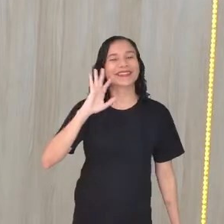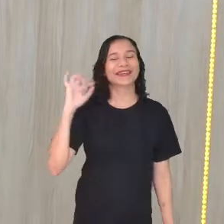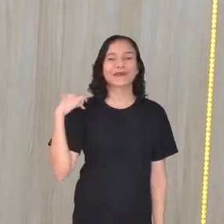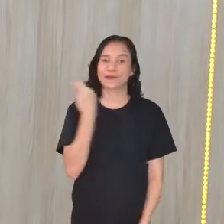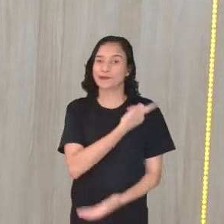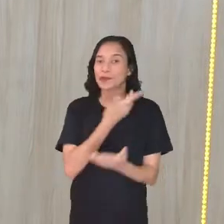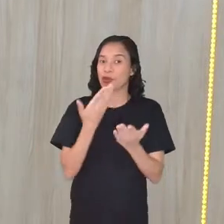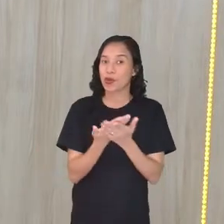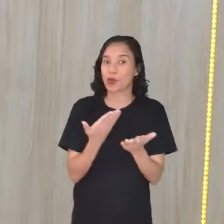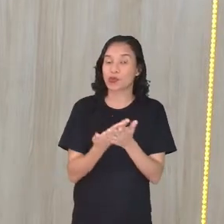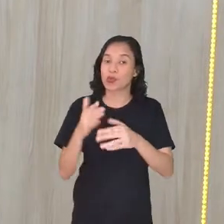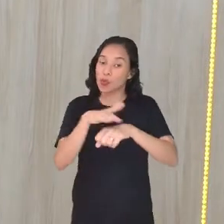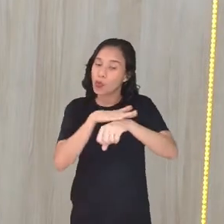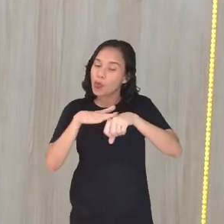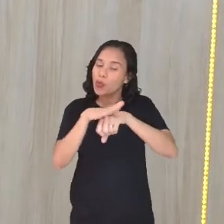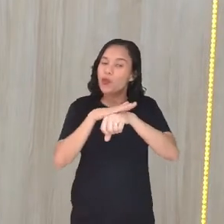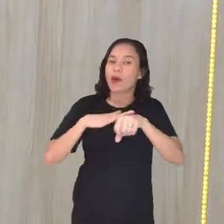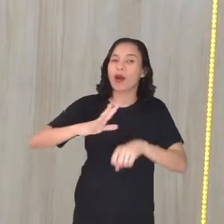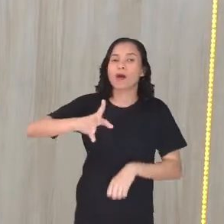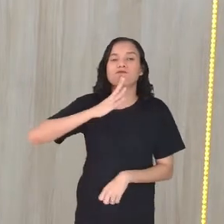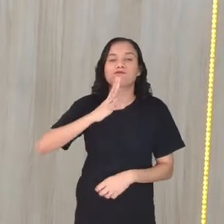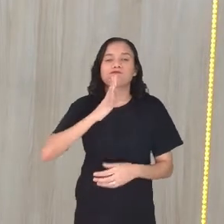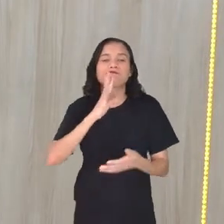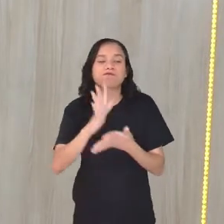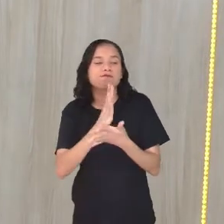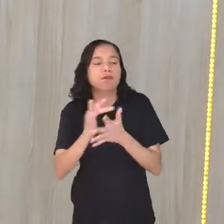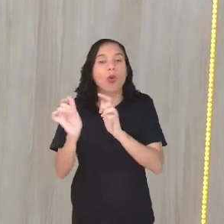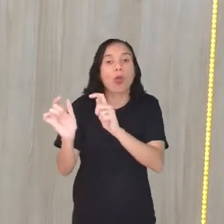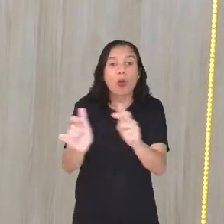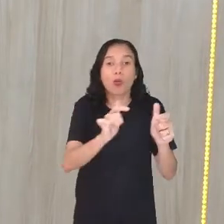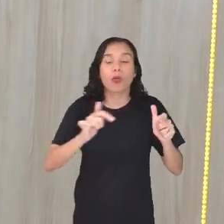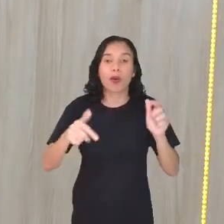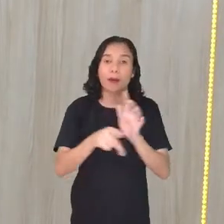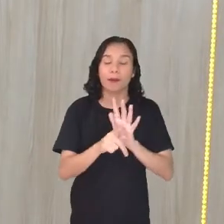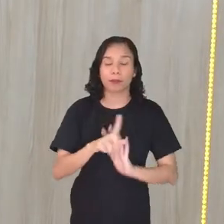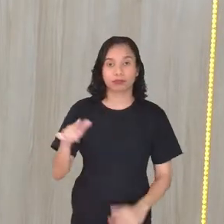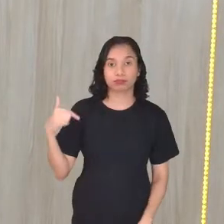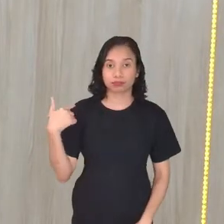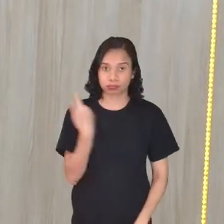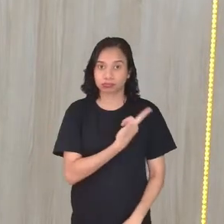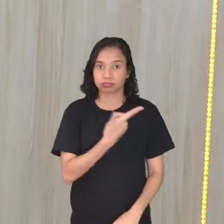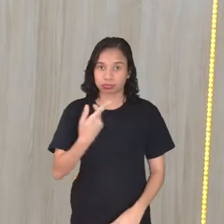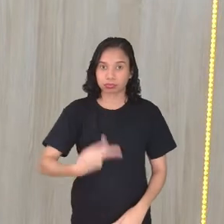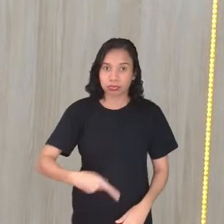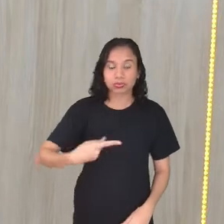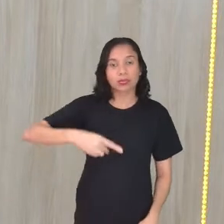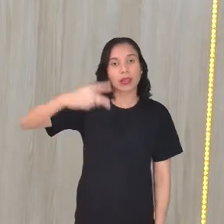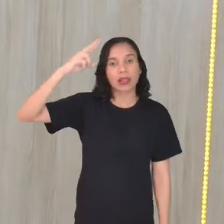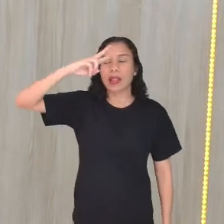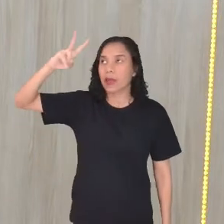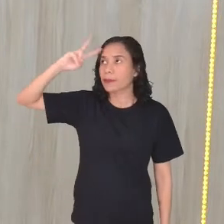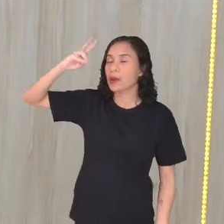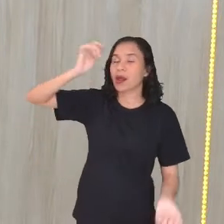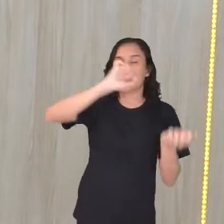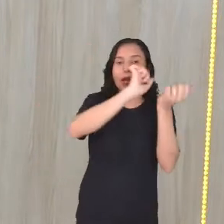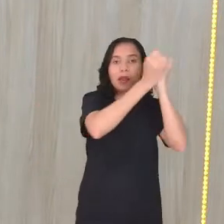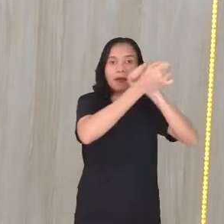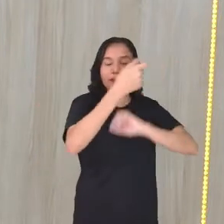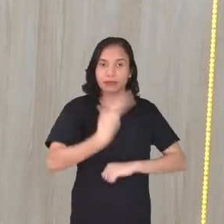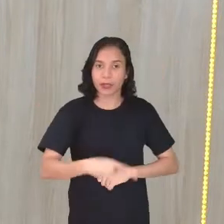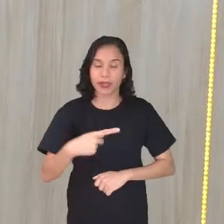gente hoje vai conversar, conhecer alguns lugares da memória da escravidão, né? Da nossa cidade.